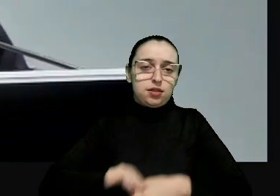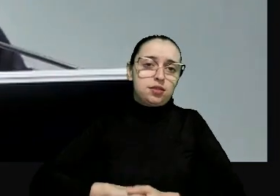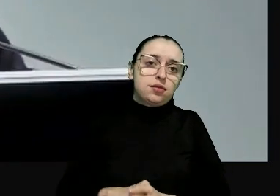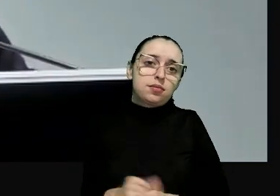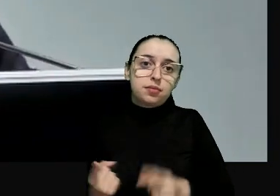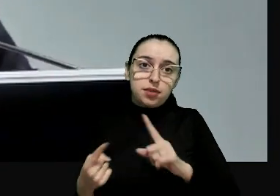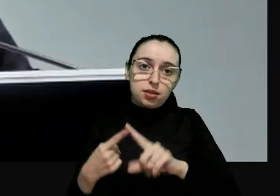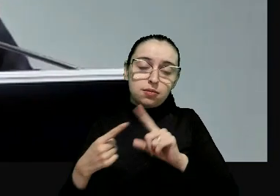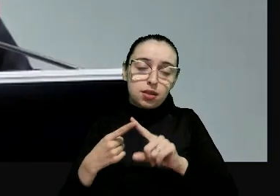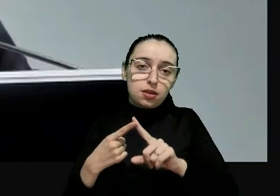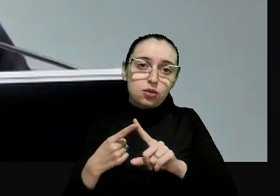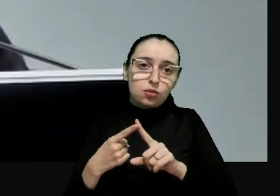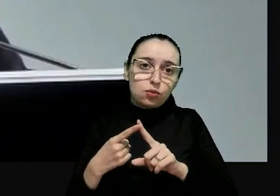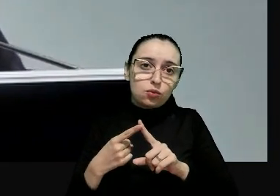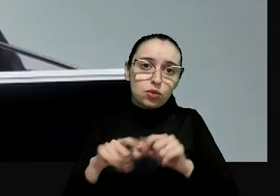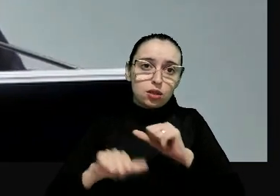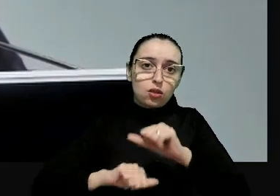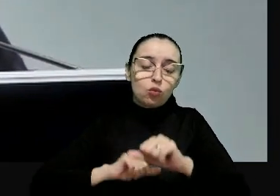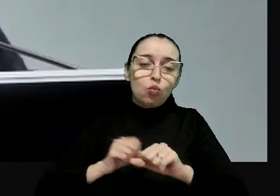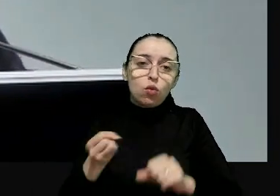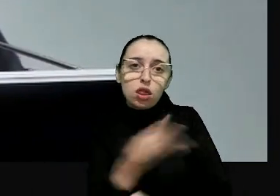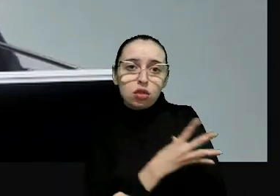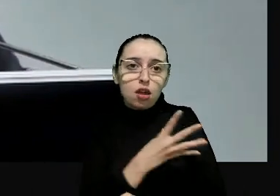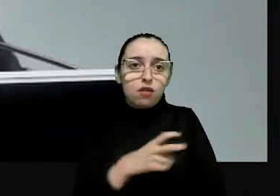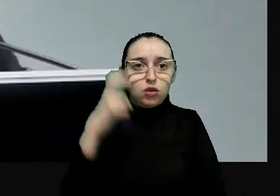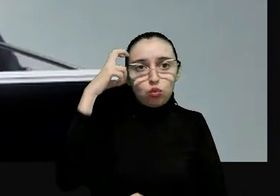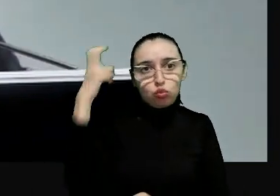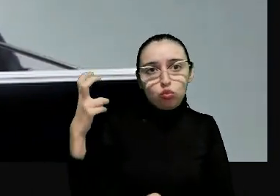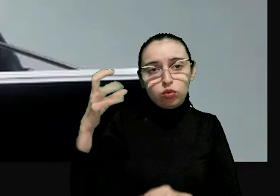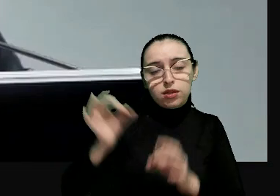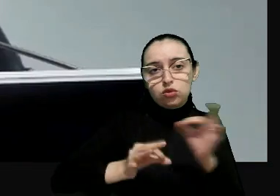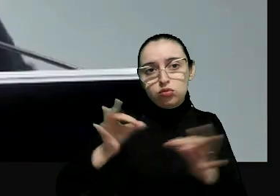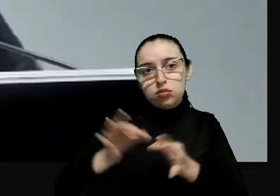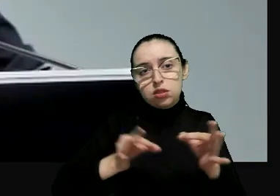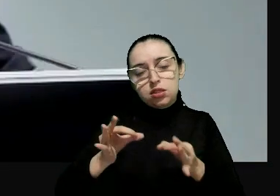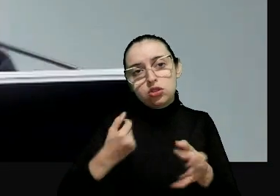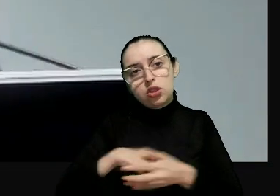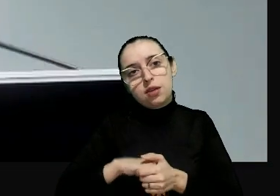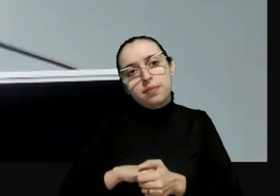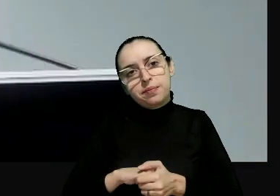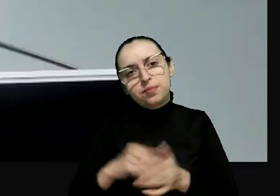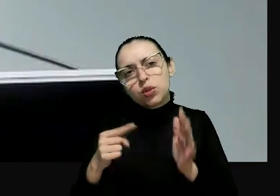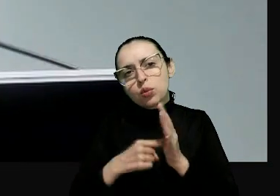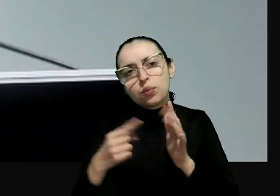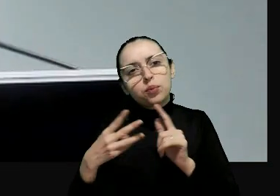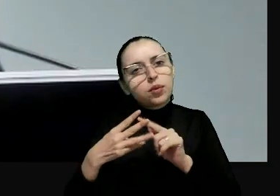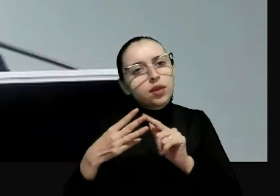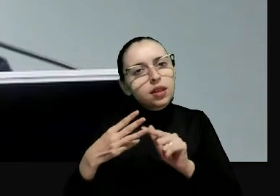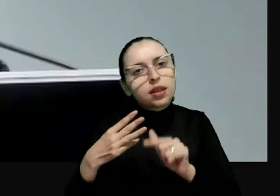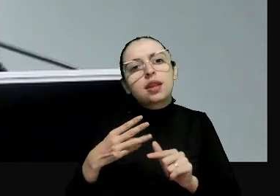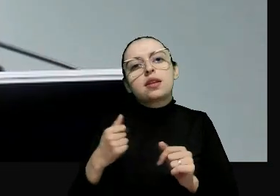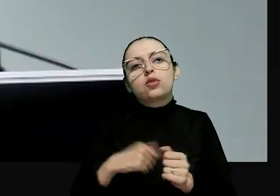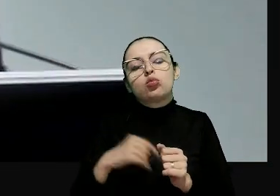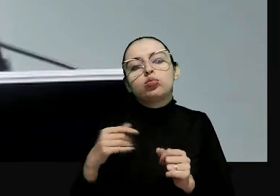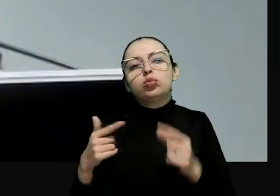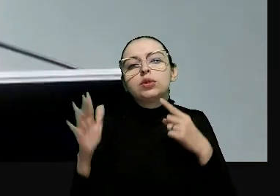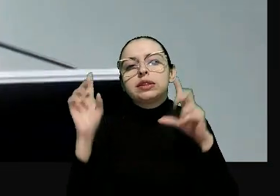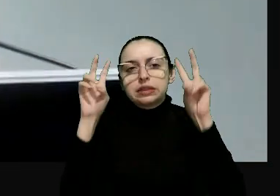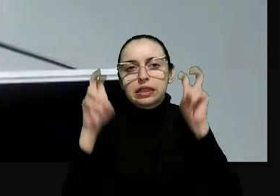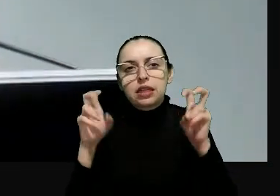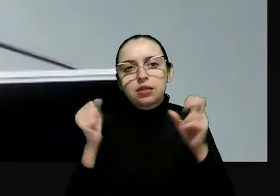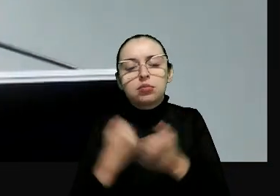primeiro é fomentar uma nova cultura jurídica, pautada nesse sistema multinível,